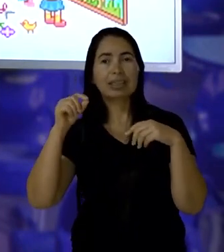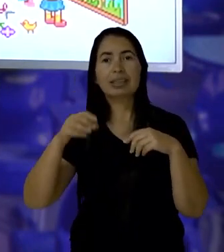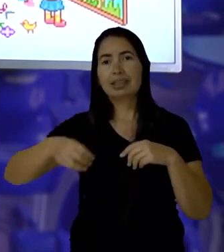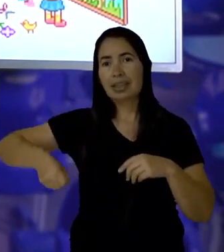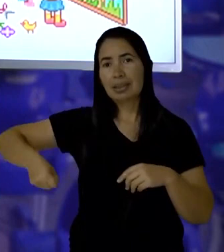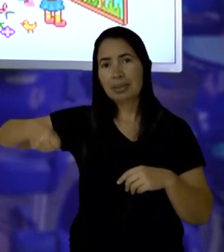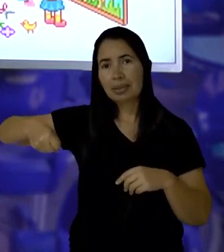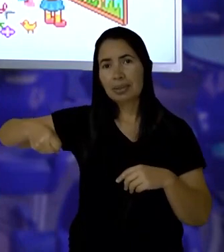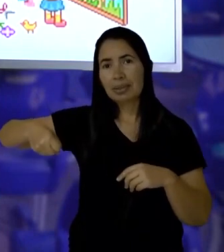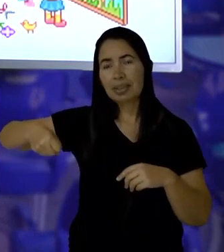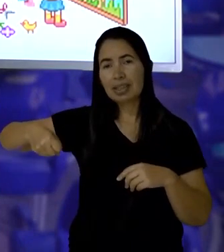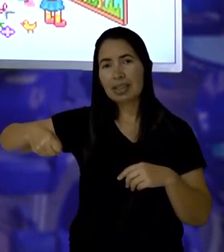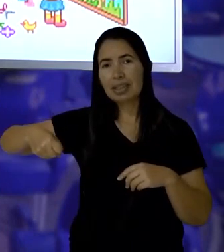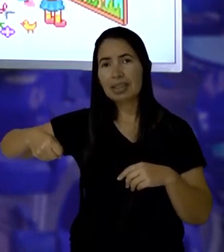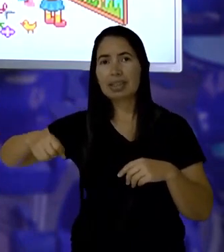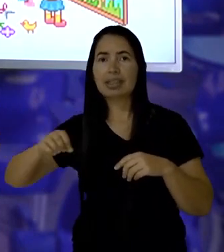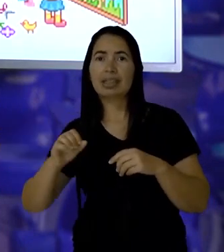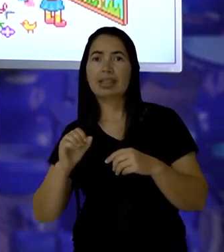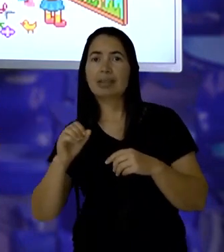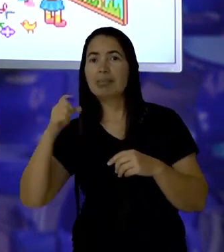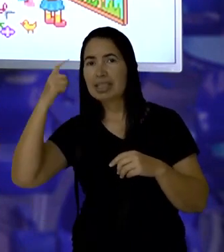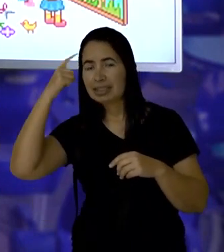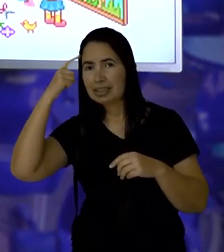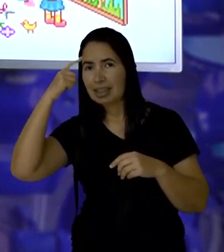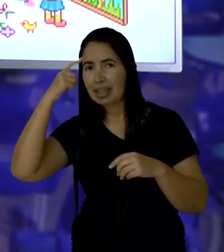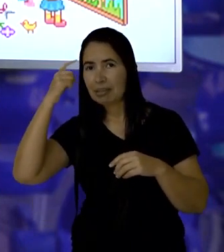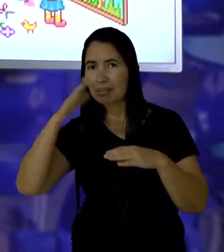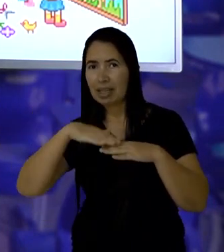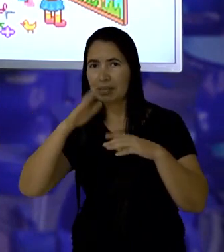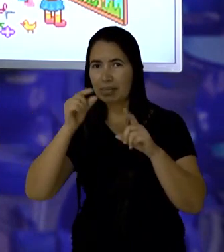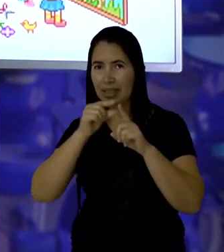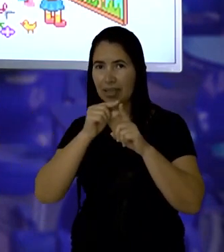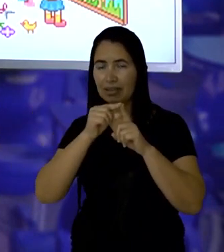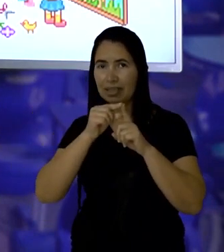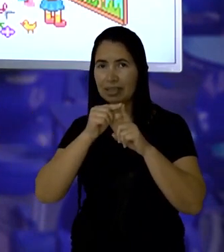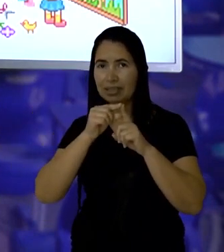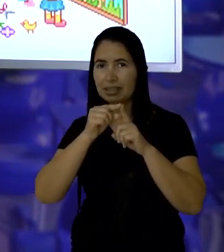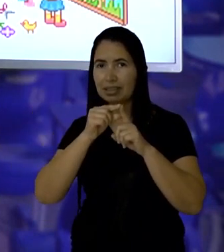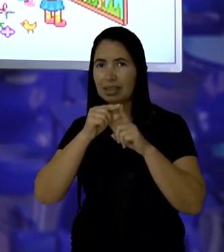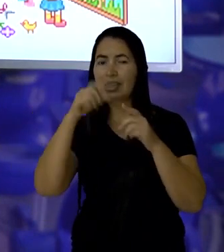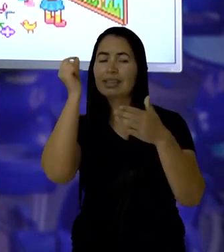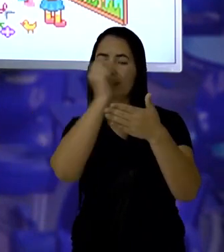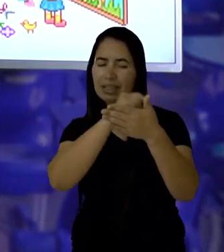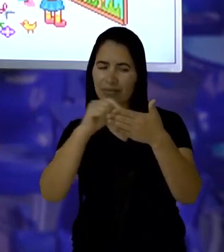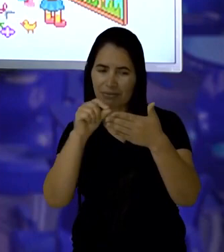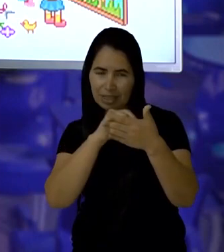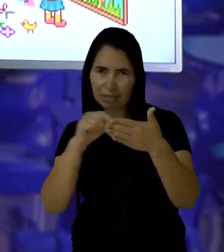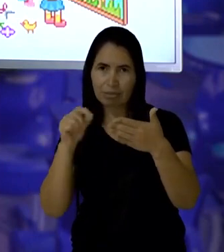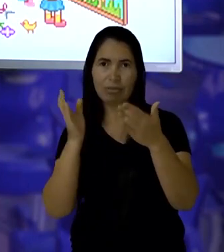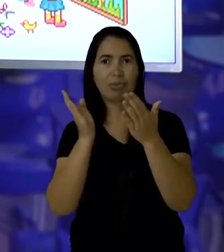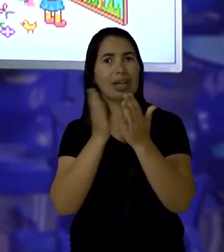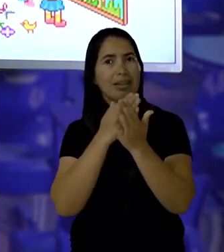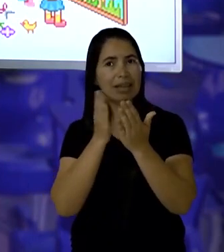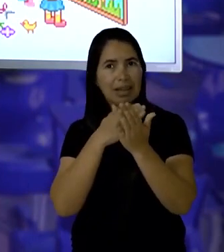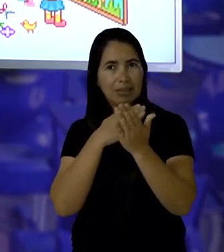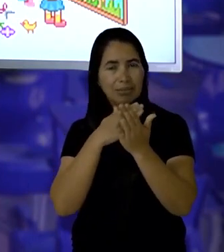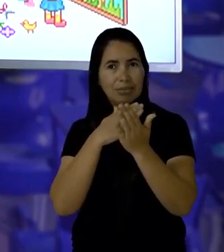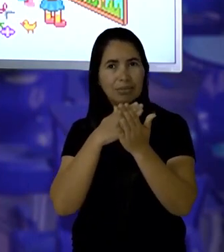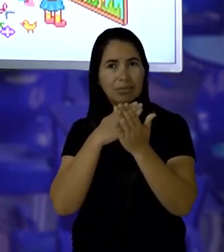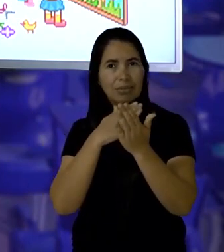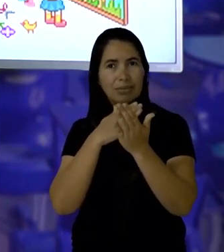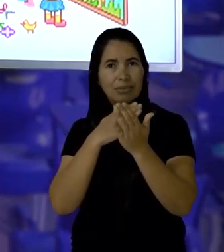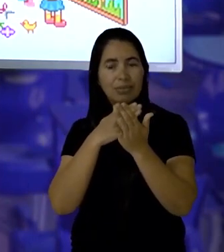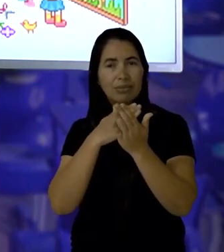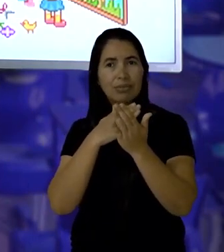Sacola, cartola. Pensaram em mais palavras? Vão registrando aí no caderno de